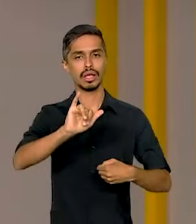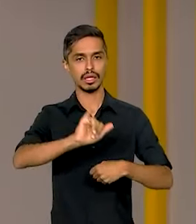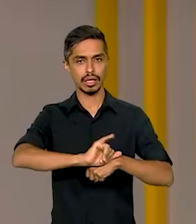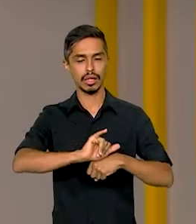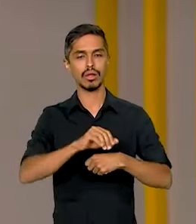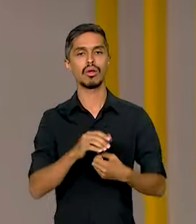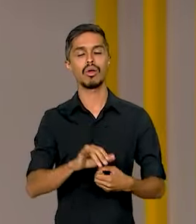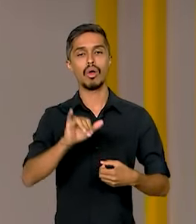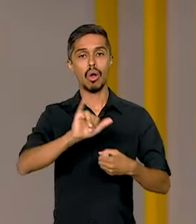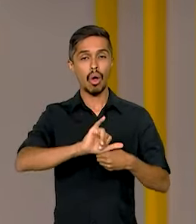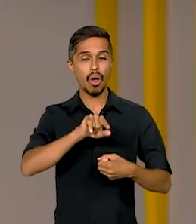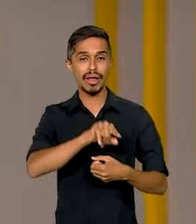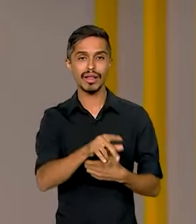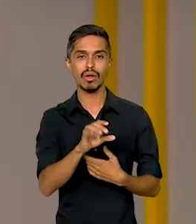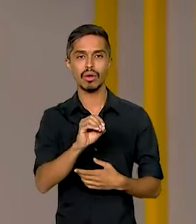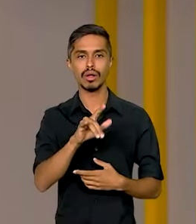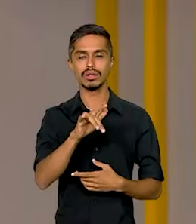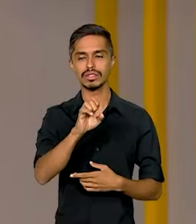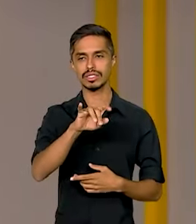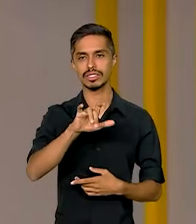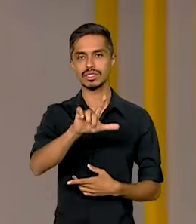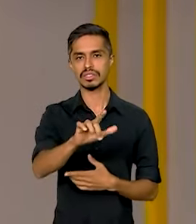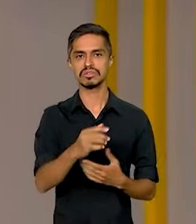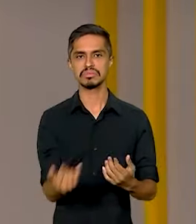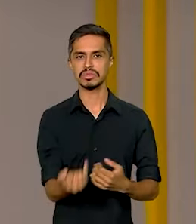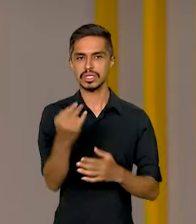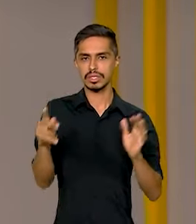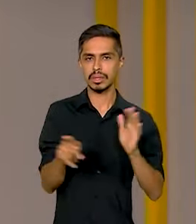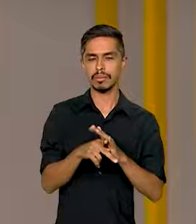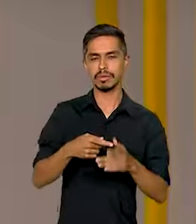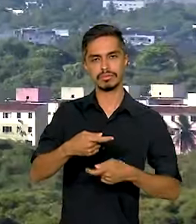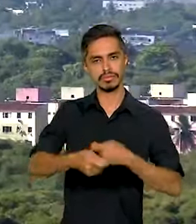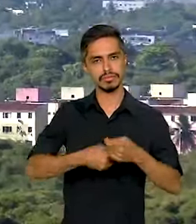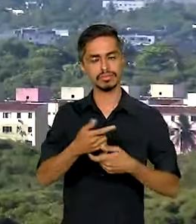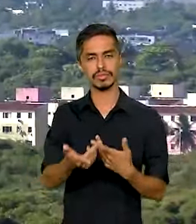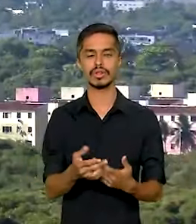combustível essencial para o transporte de mercadorias e produtos.